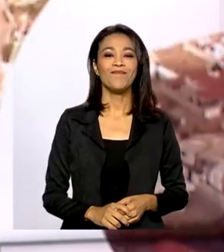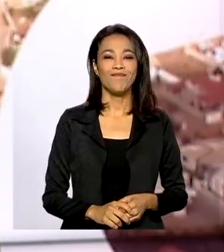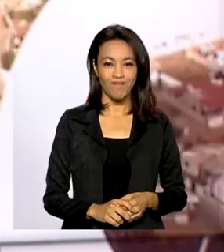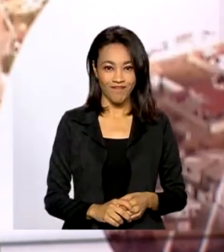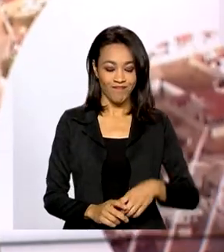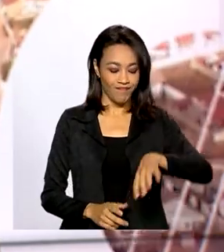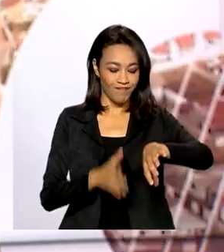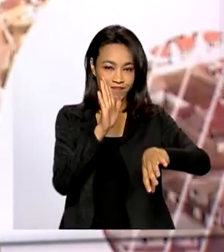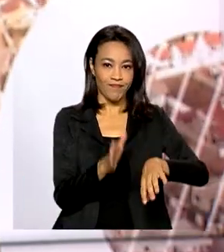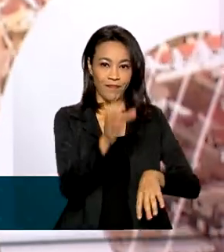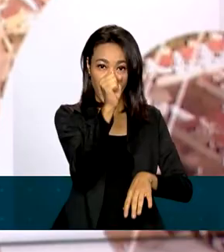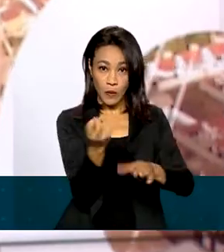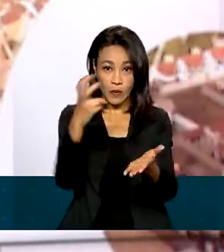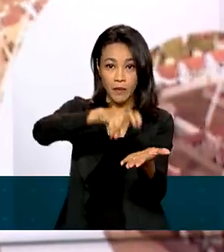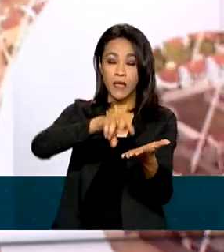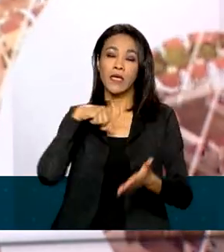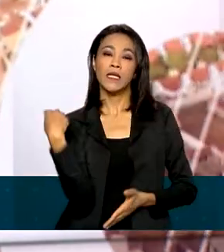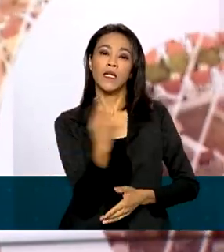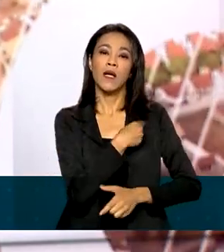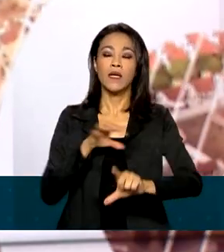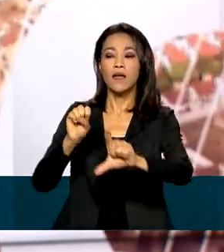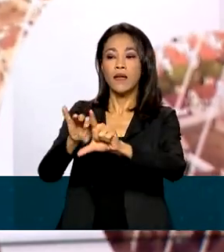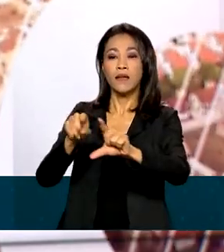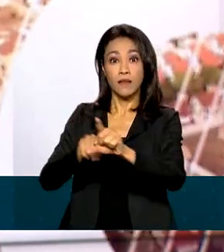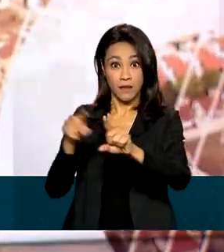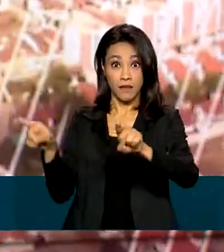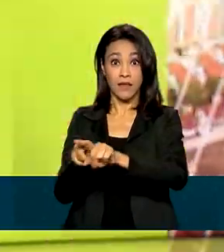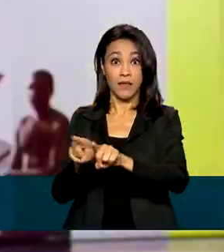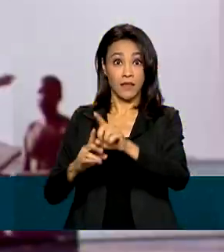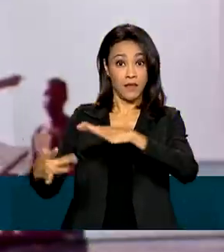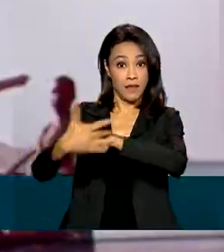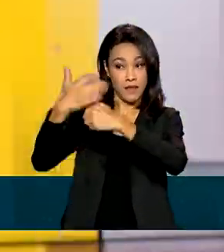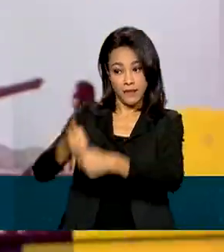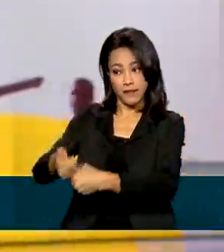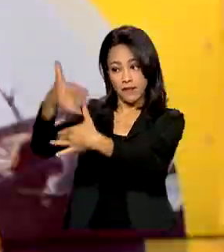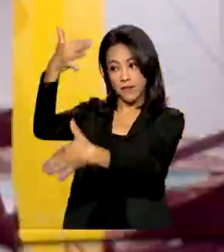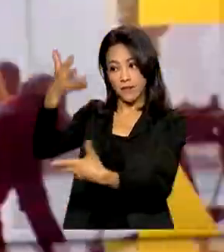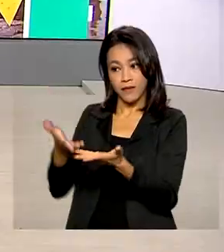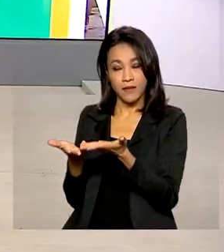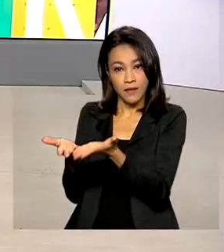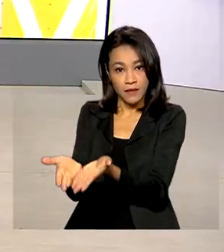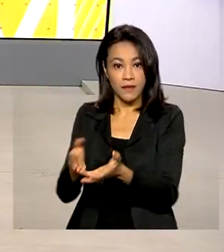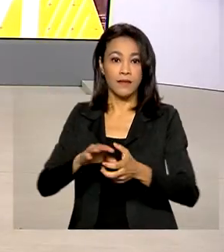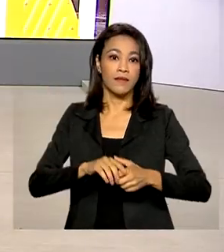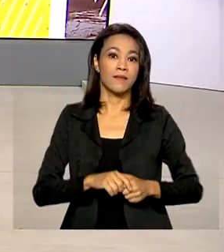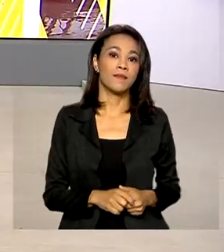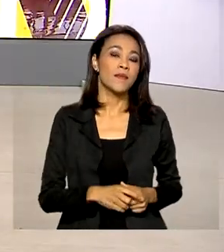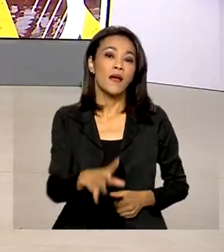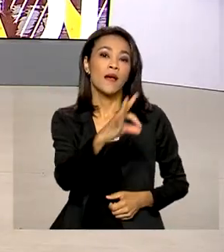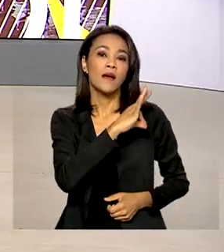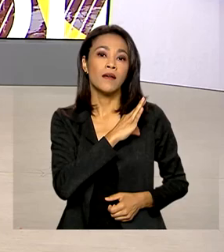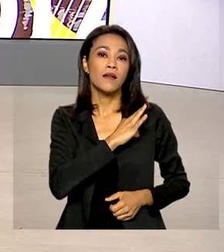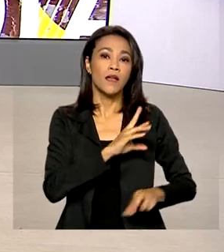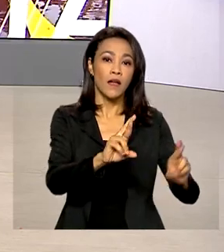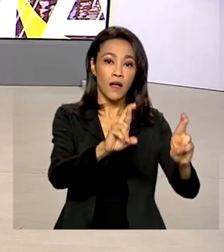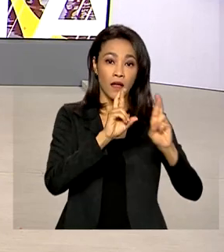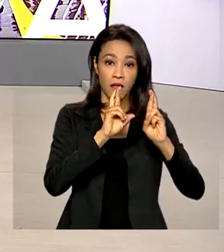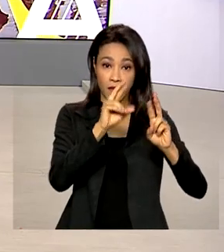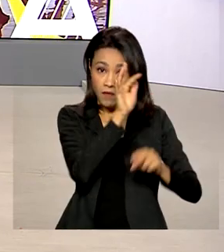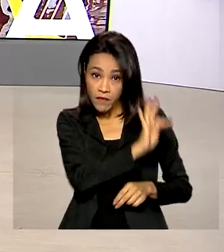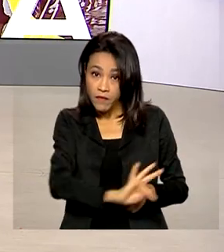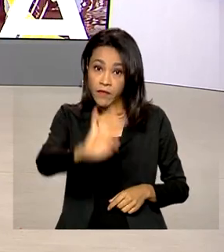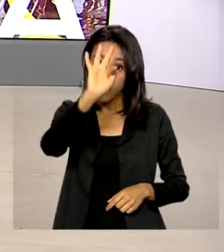São 8 horas da manhã e estamos ao vivo também pelas redes sociais. A Polícia Rodoviária Federal